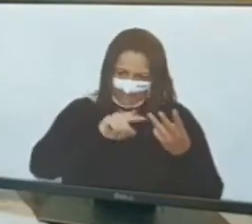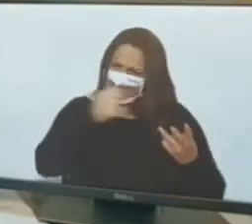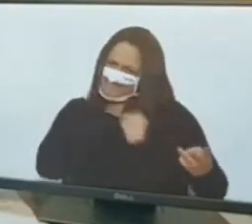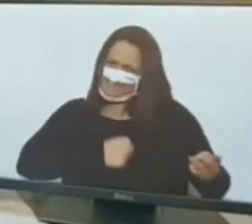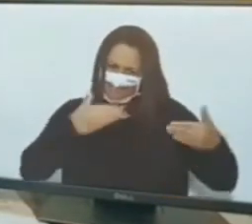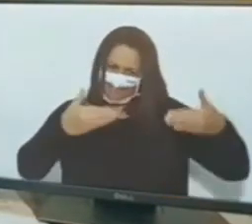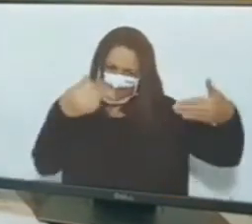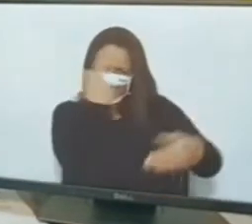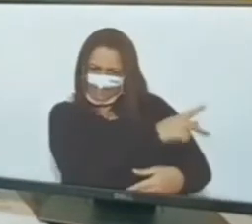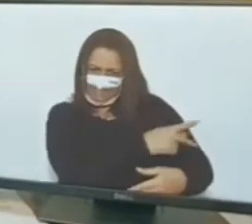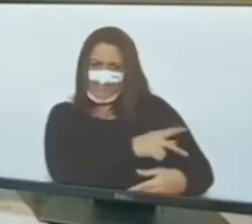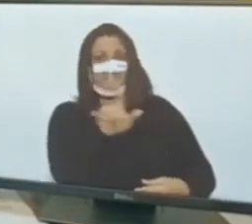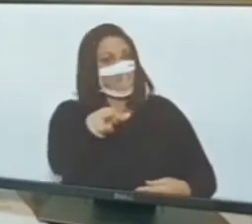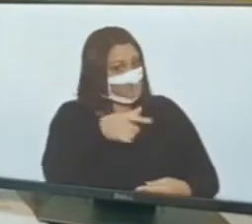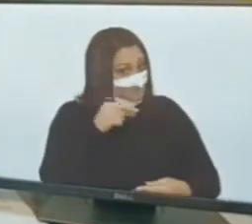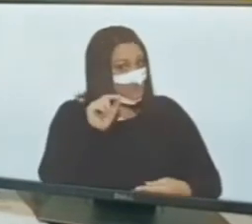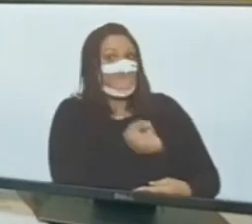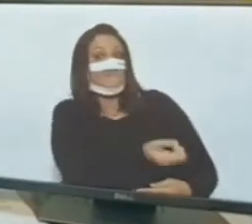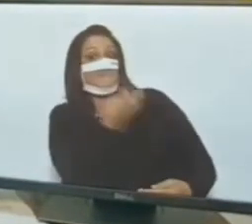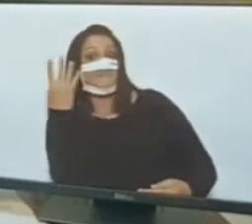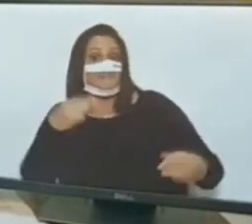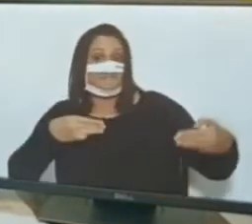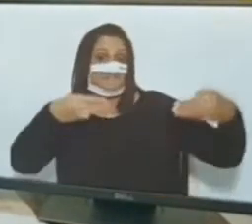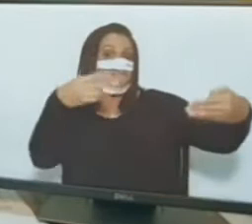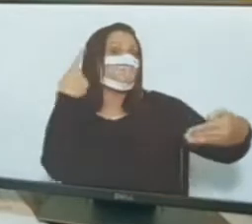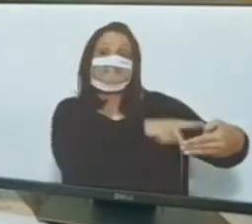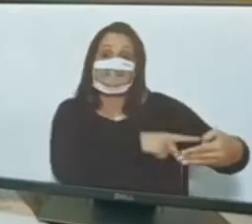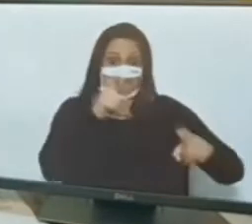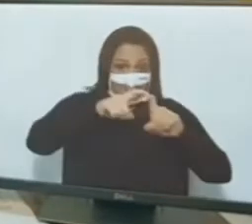FHC, Dilma e Lula não eram médicos.